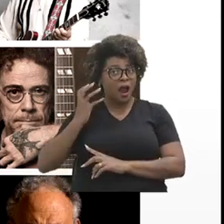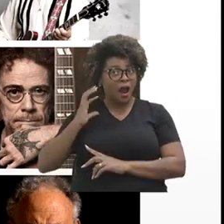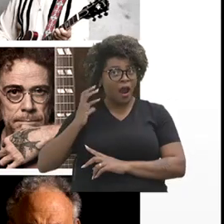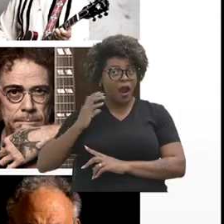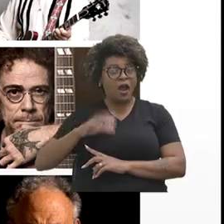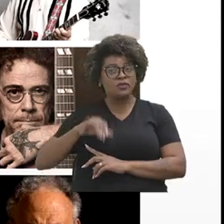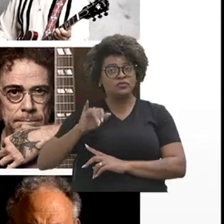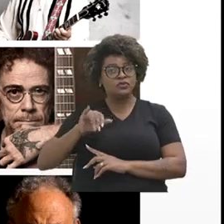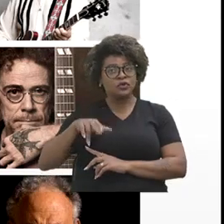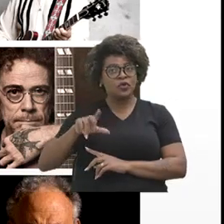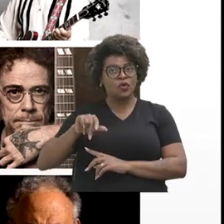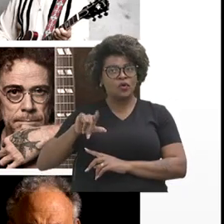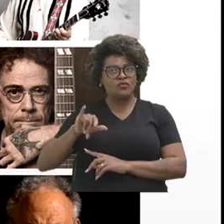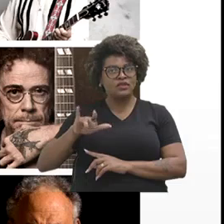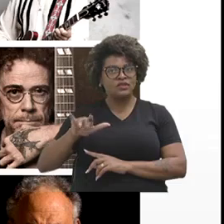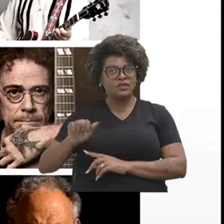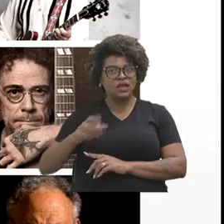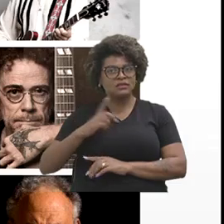destaques,